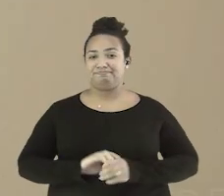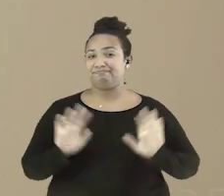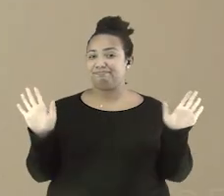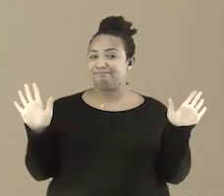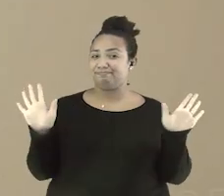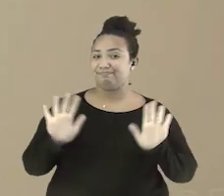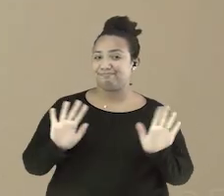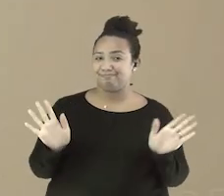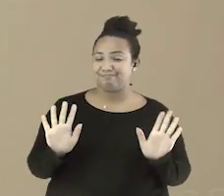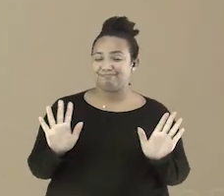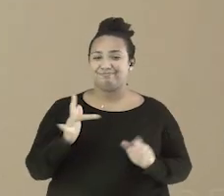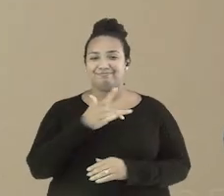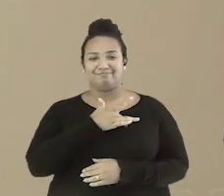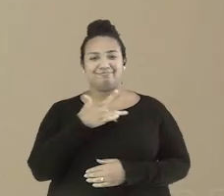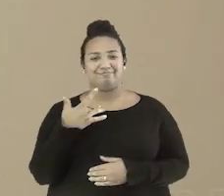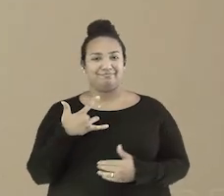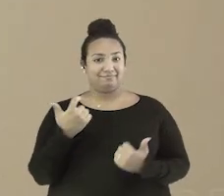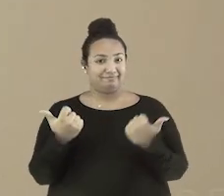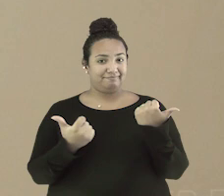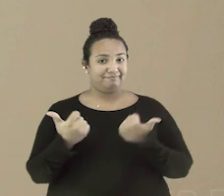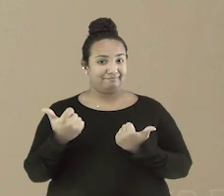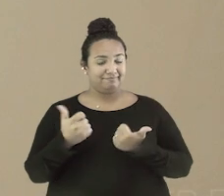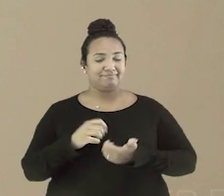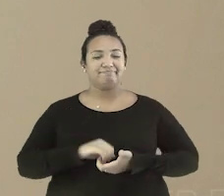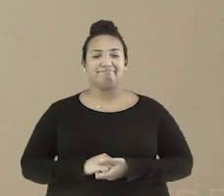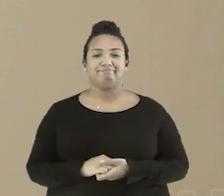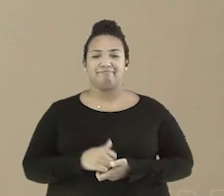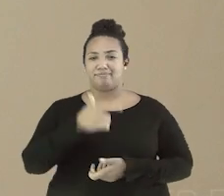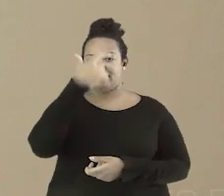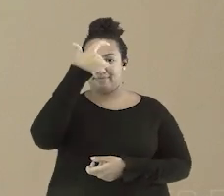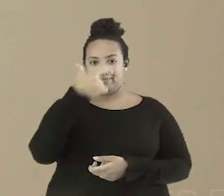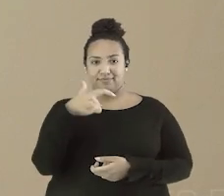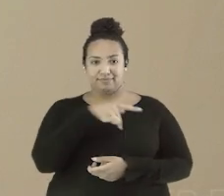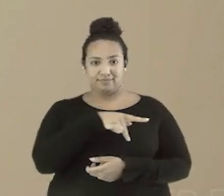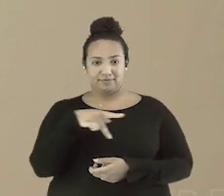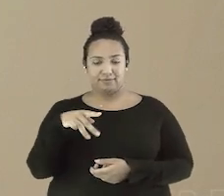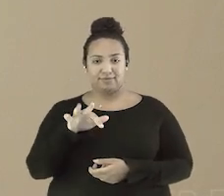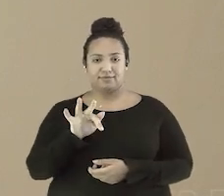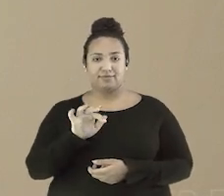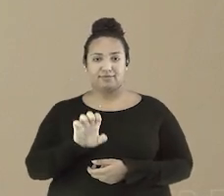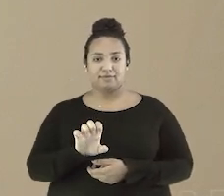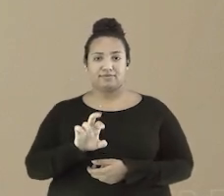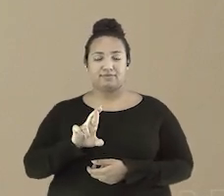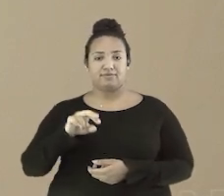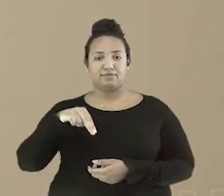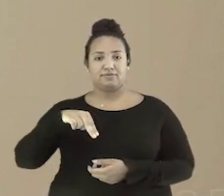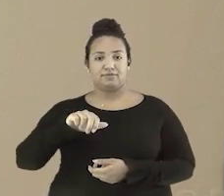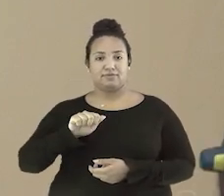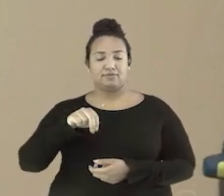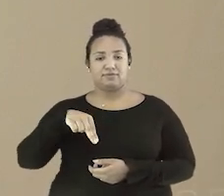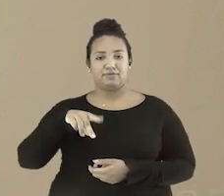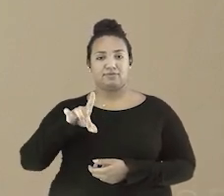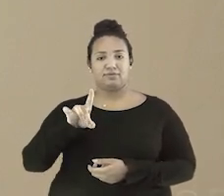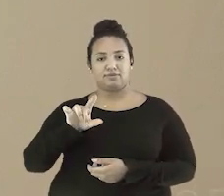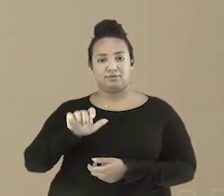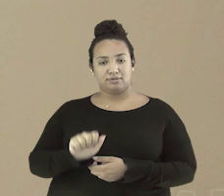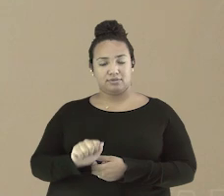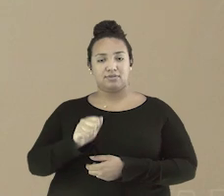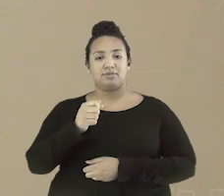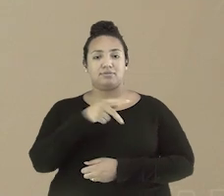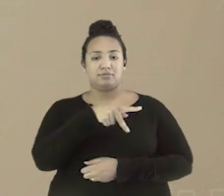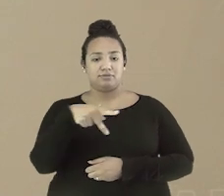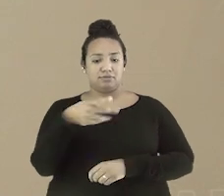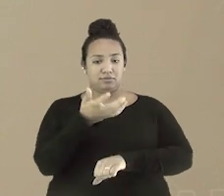Olá, estudantes! Tudo bem com vocês? Eu sou Fernanda Rodrigues, professora de língua